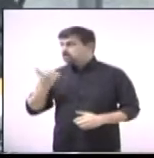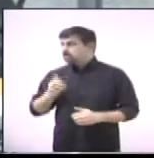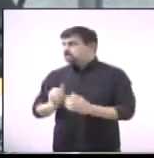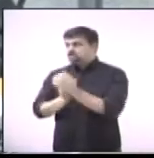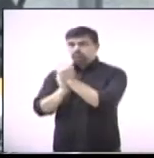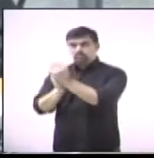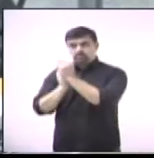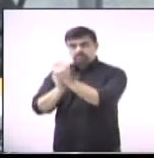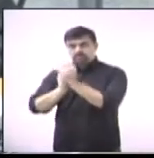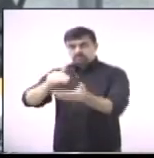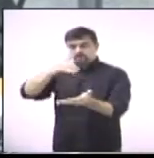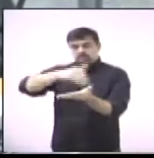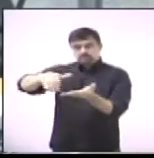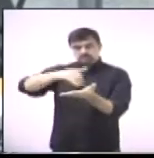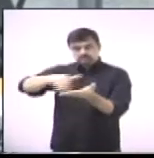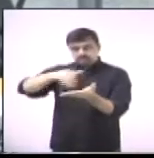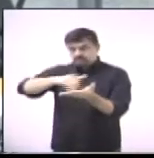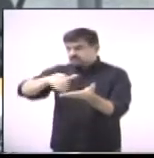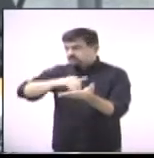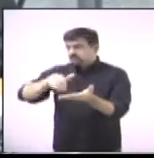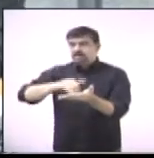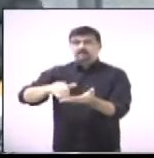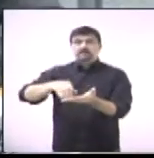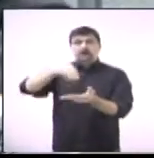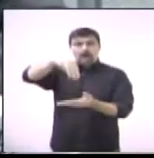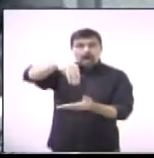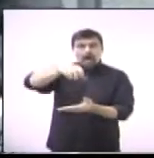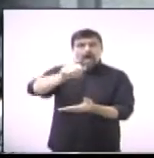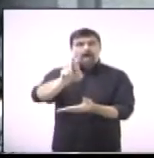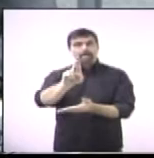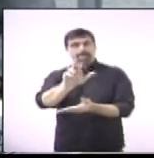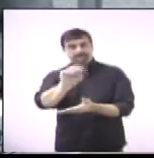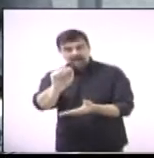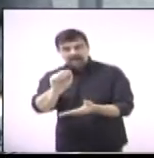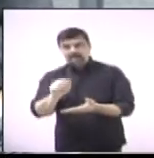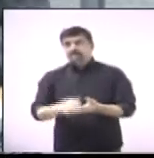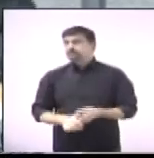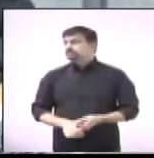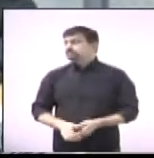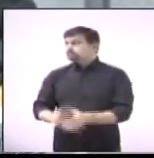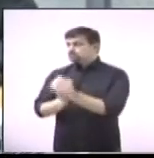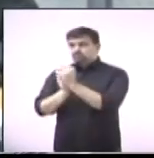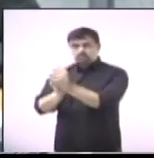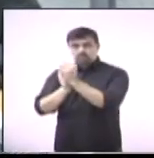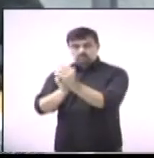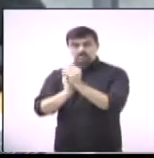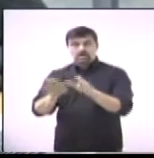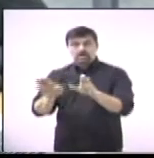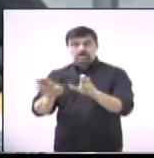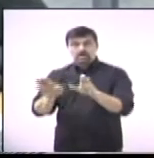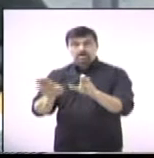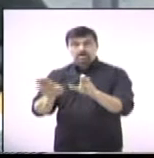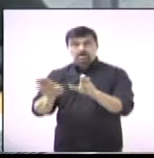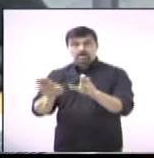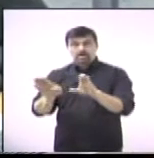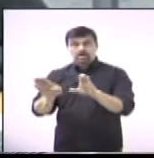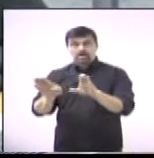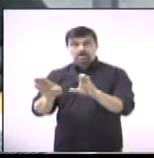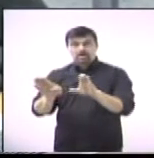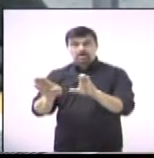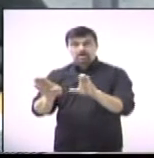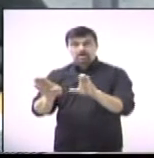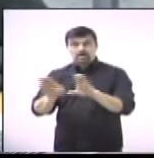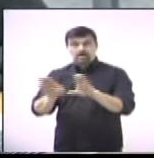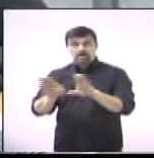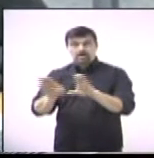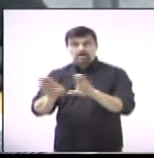os secretários André Bubinique e Mara Ferrari. Comentar a imprensa em nome da Val, do Jornal Notícias, e